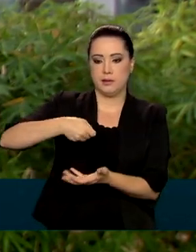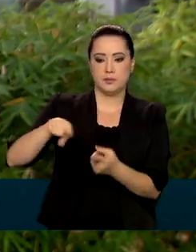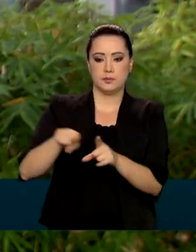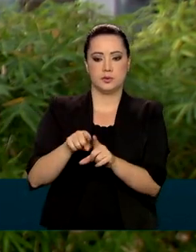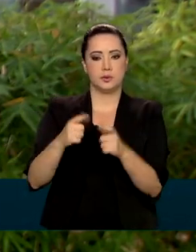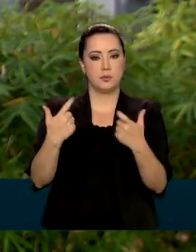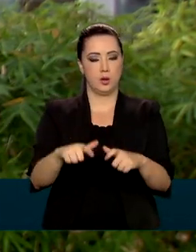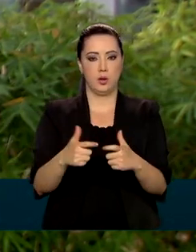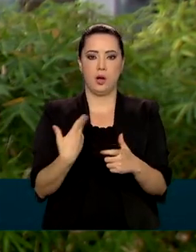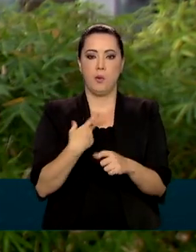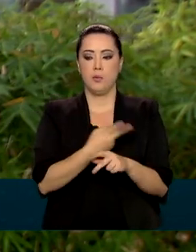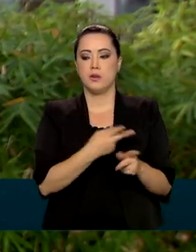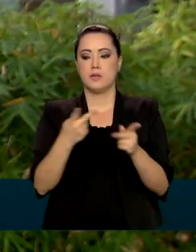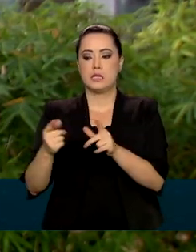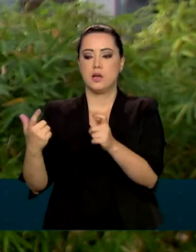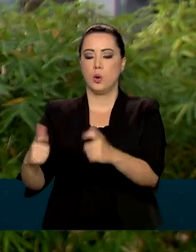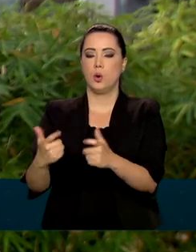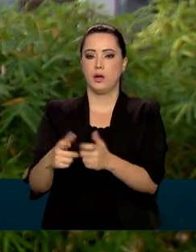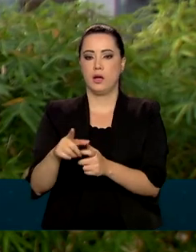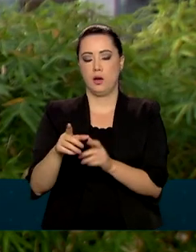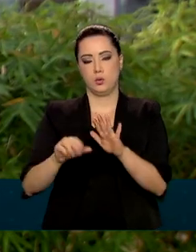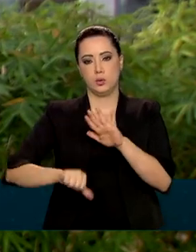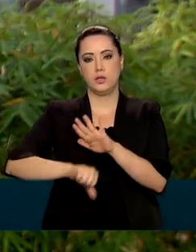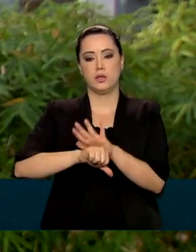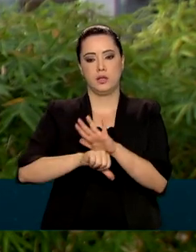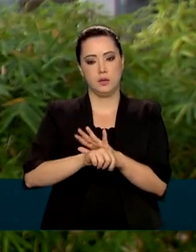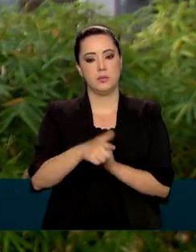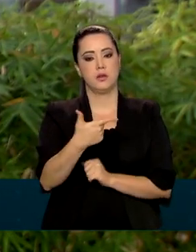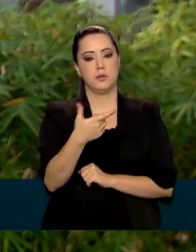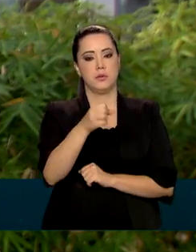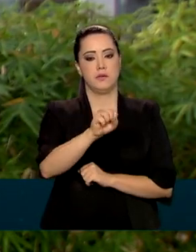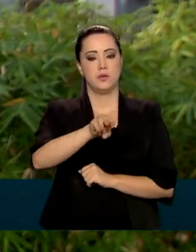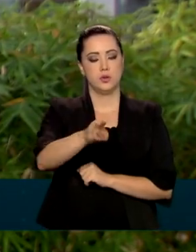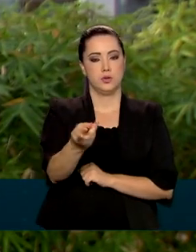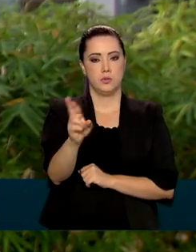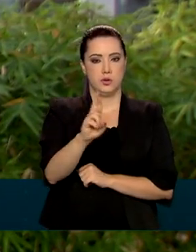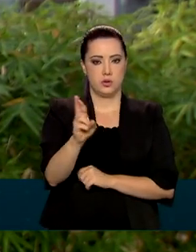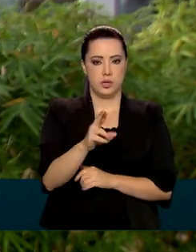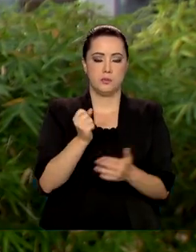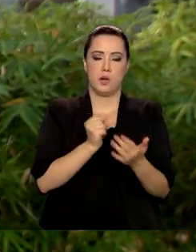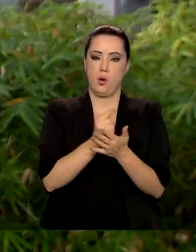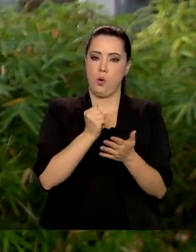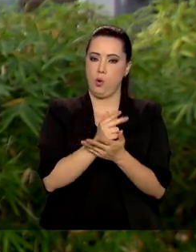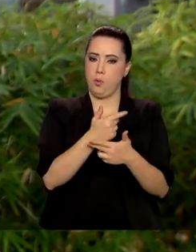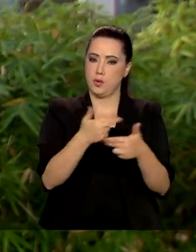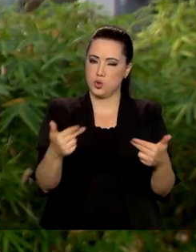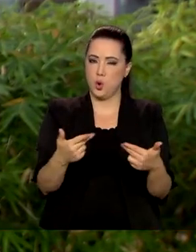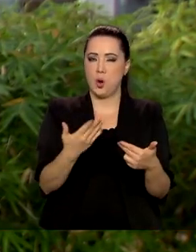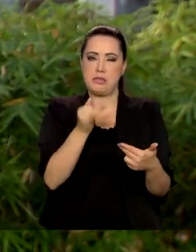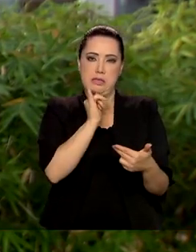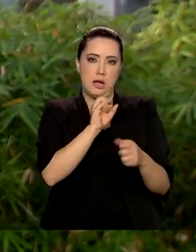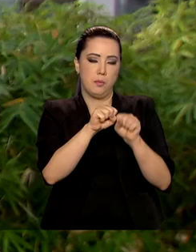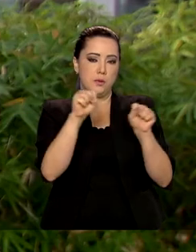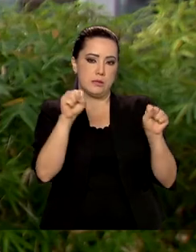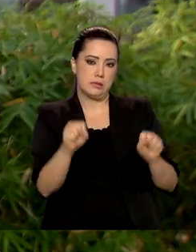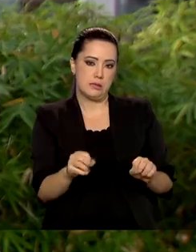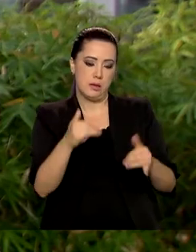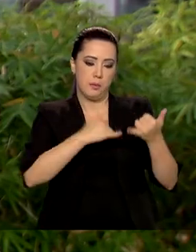E 28 milhões de reais para compra de equipamentos, insumos e software para laboratórios de DNA.